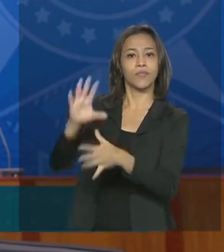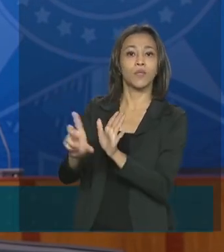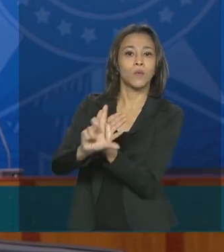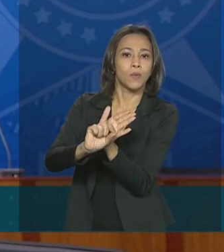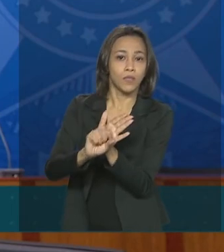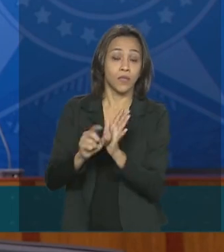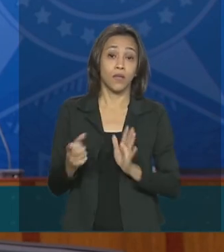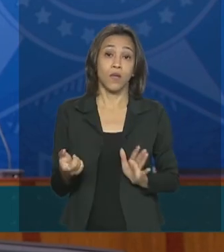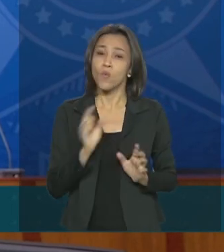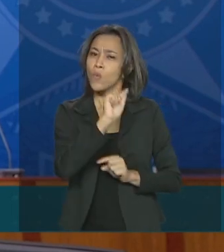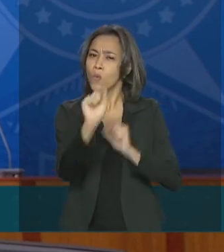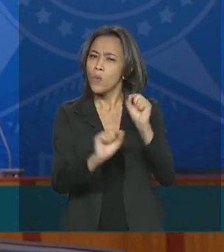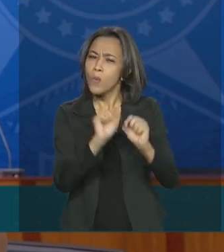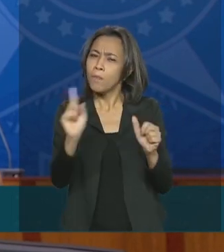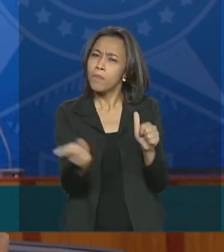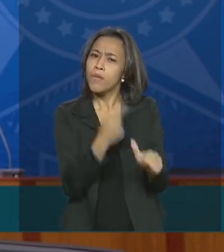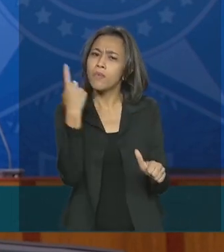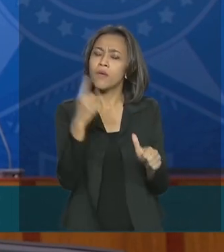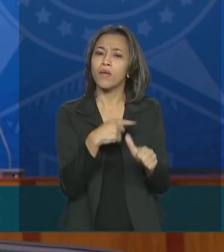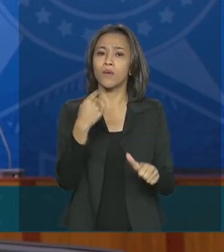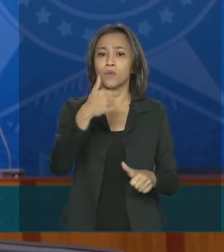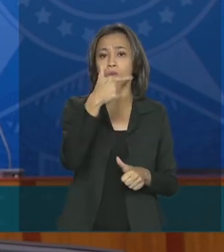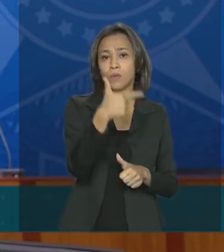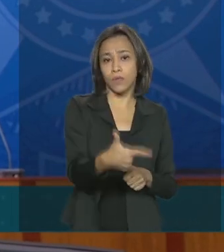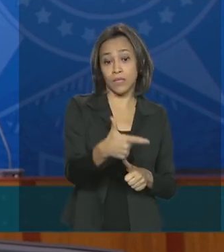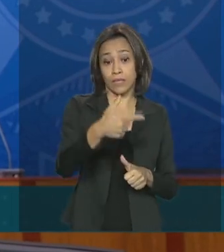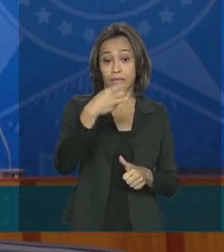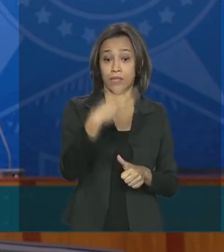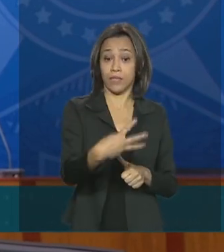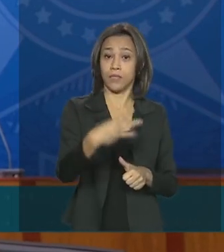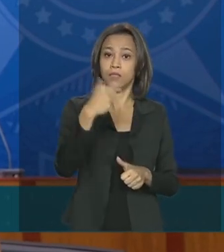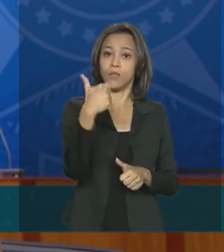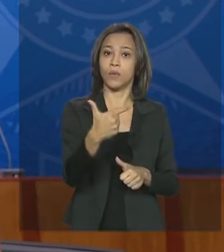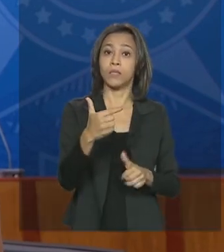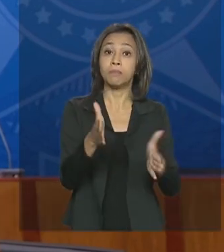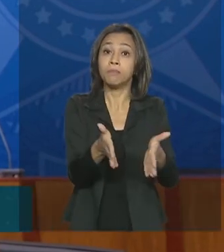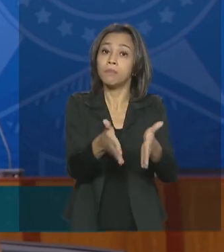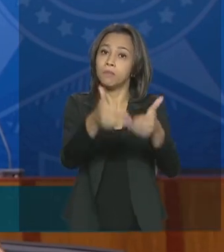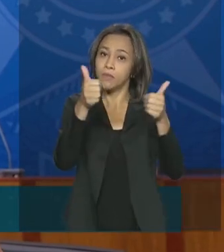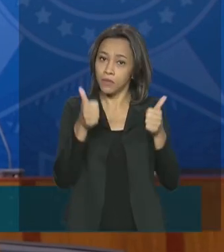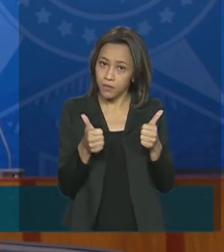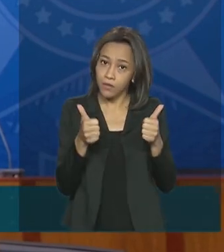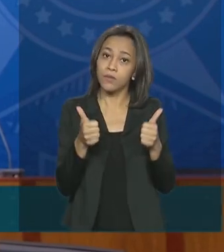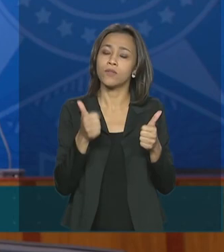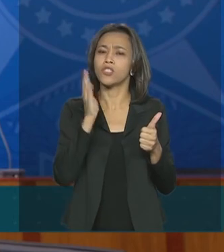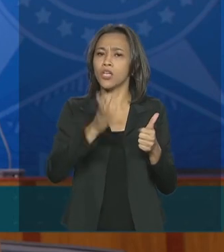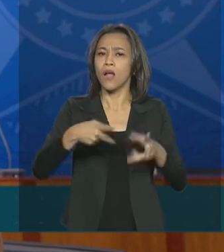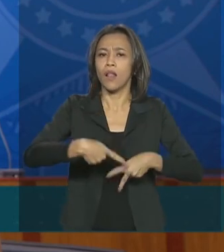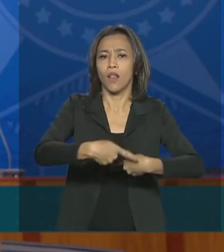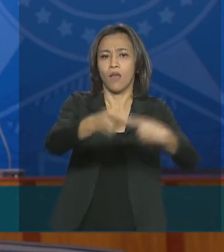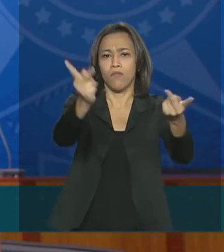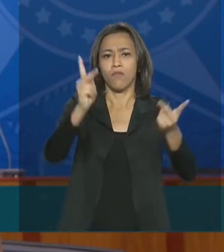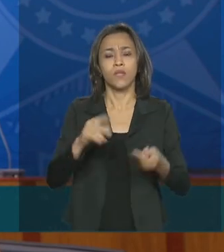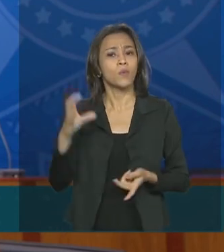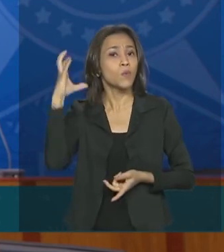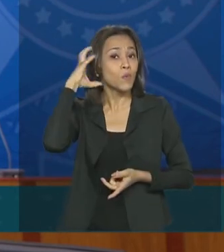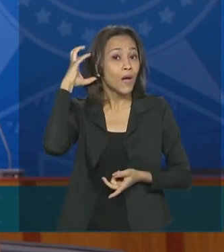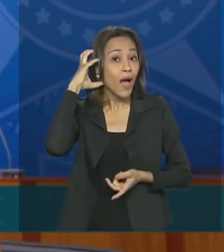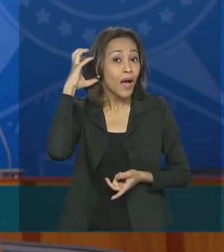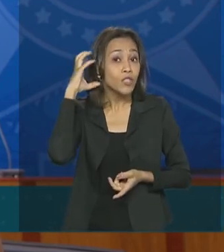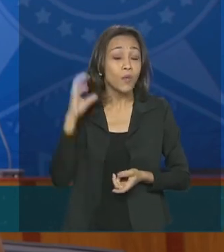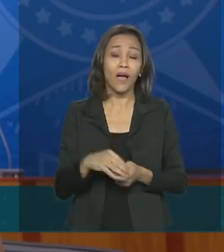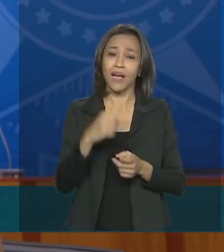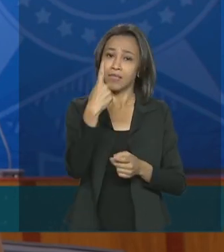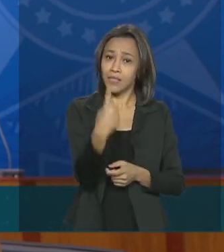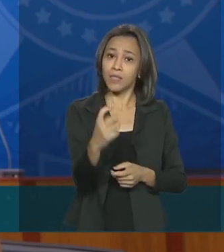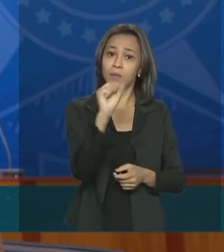primeiro chamamento serão atendidos 232 pedidos de canais, levando o serviço a 183 cidades